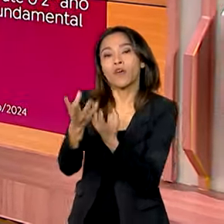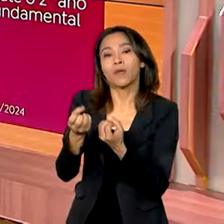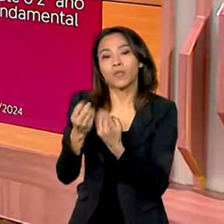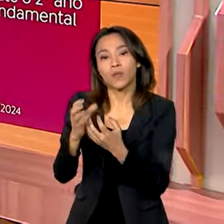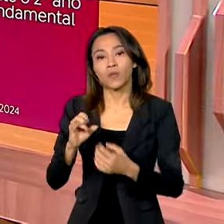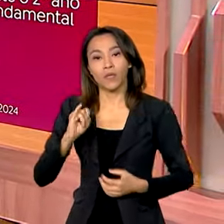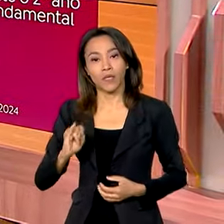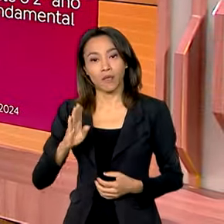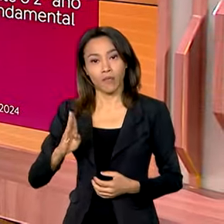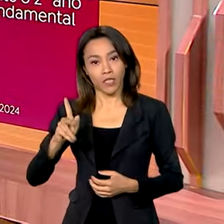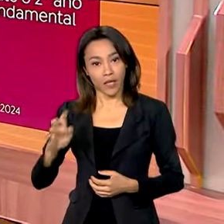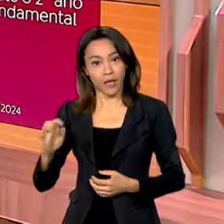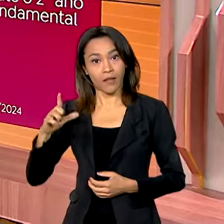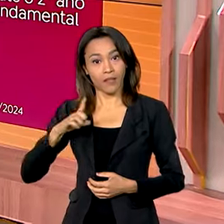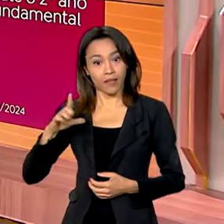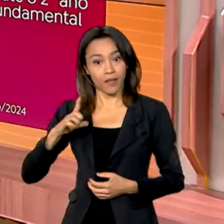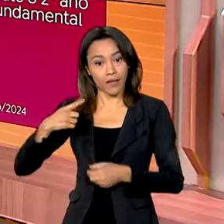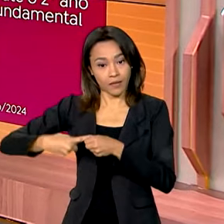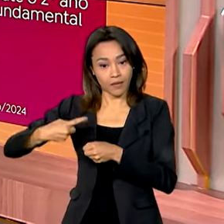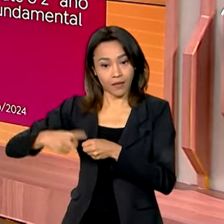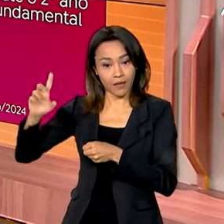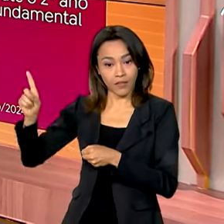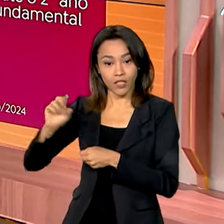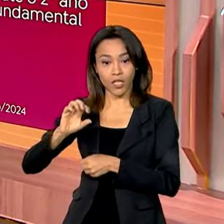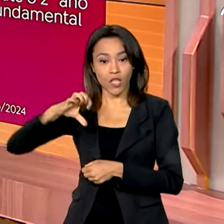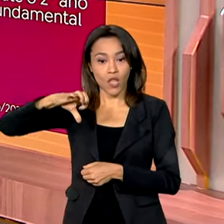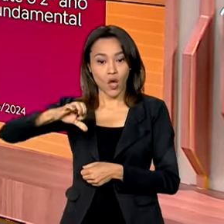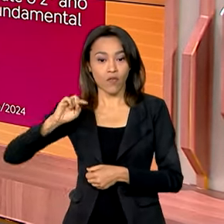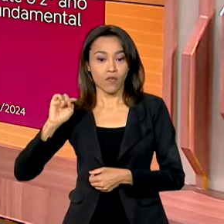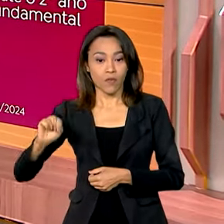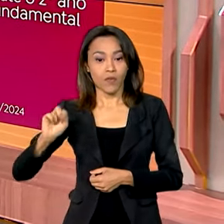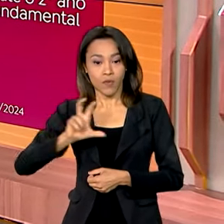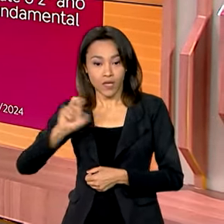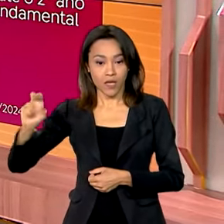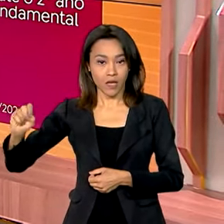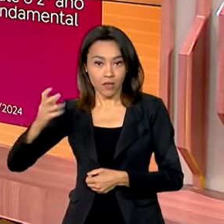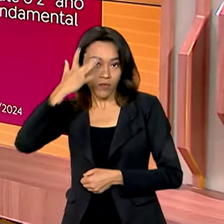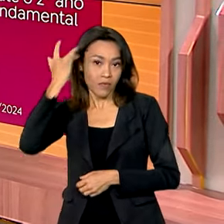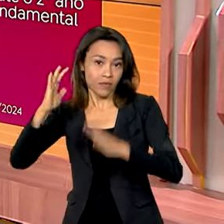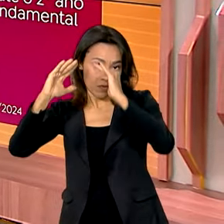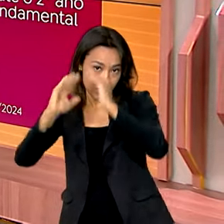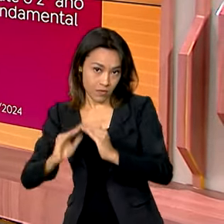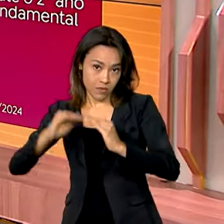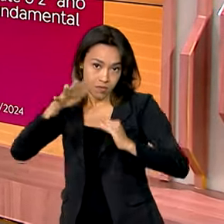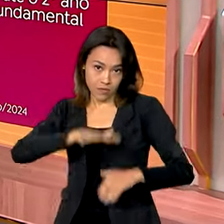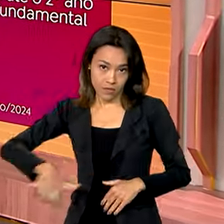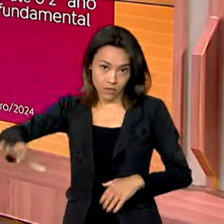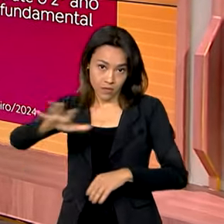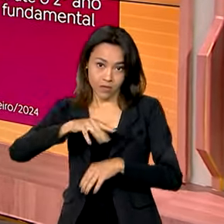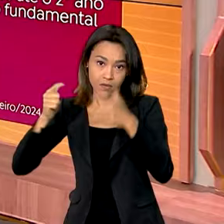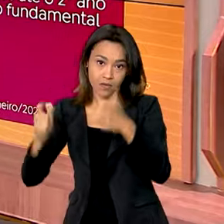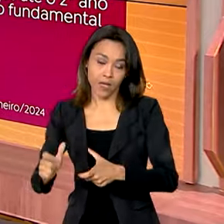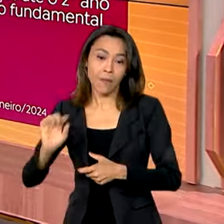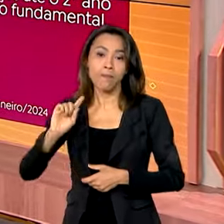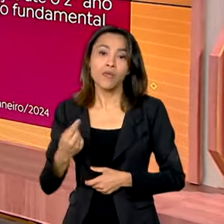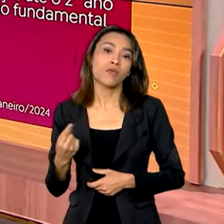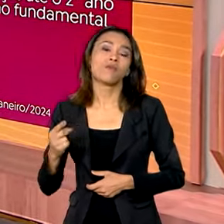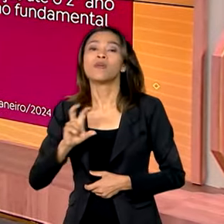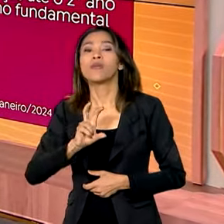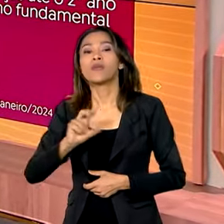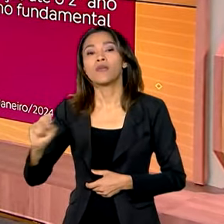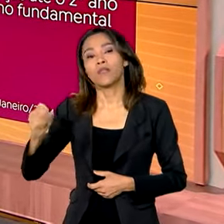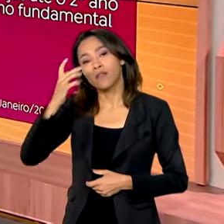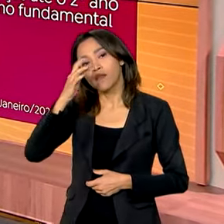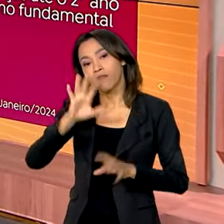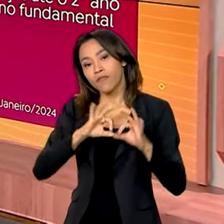Cavalcante conta com pouco mais de 9.500 habitantes, como você viu na tela anterior. São 1.500 famílias que